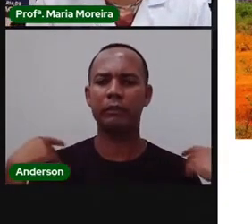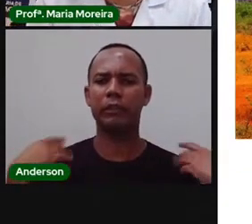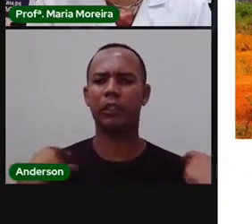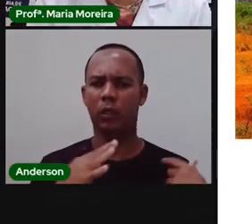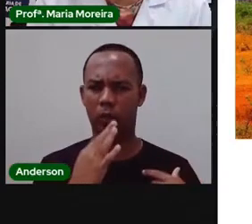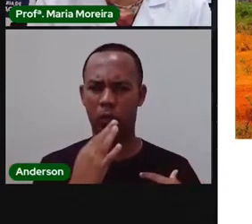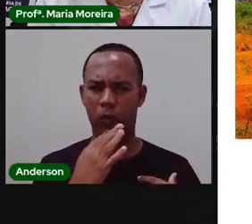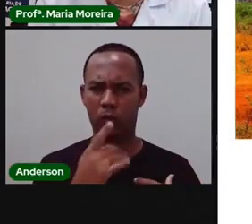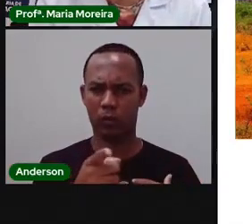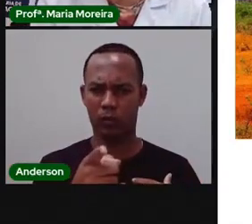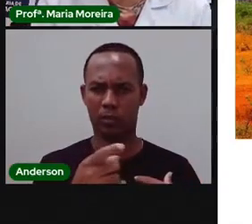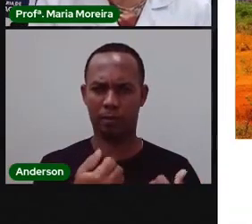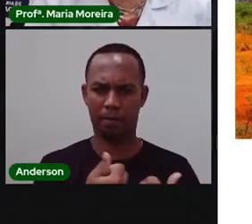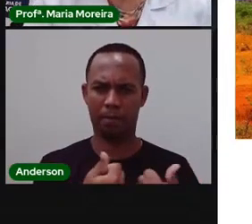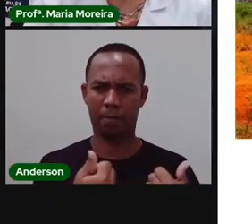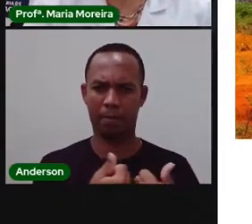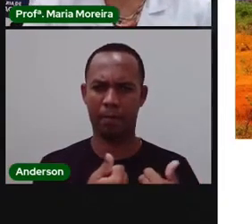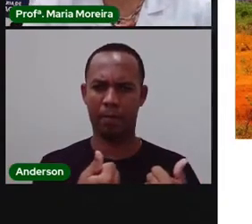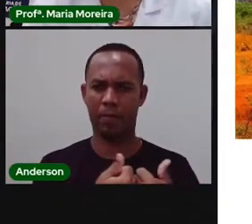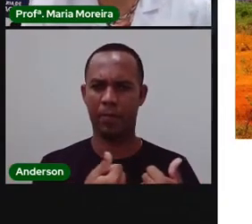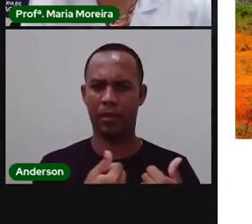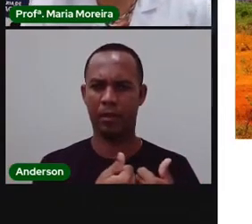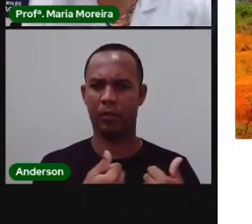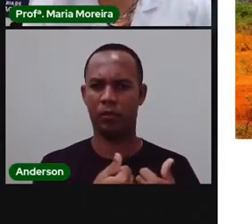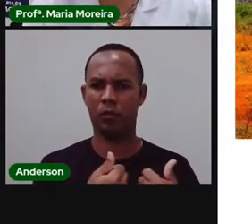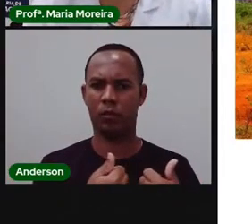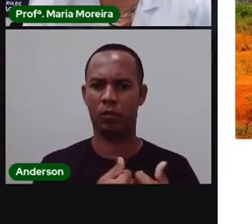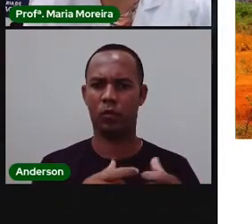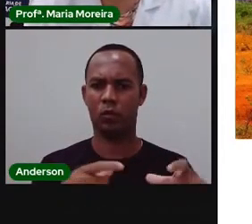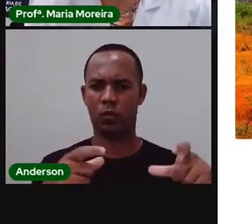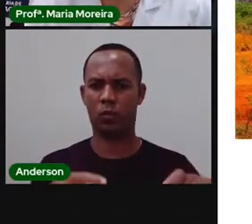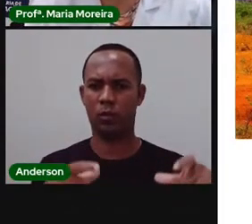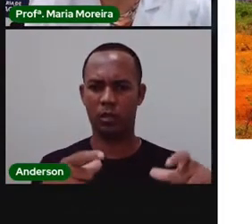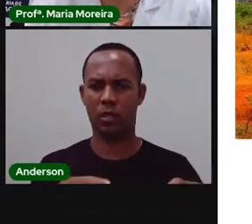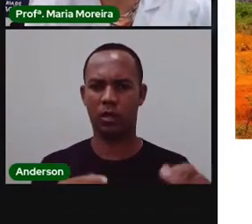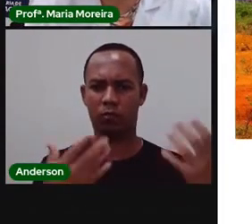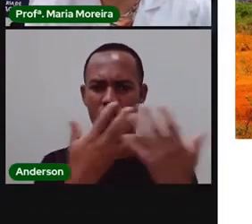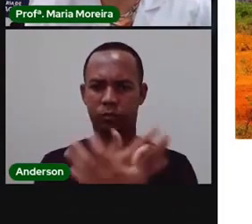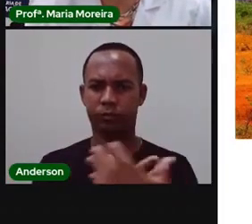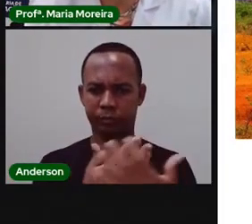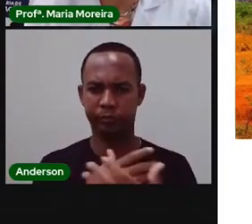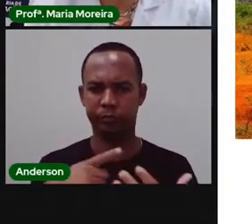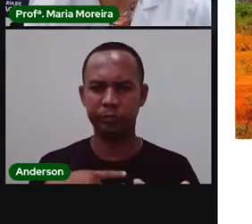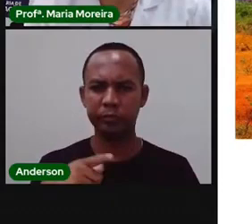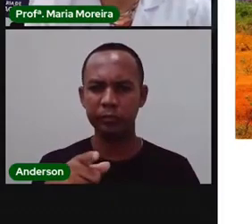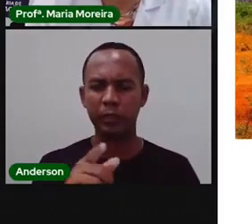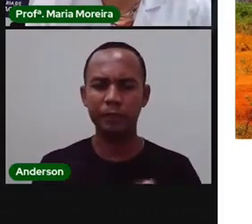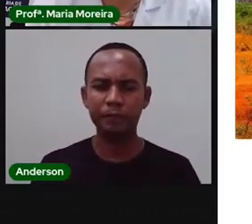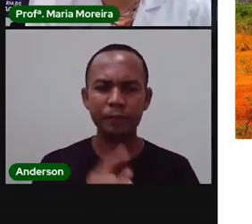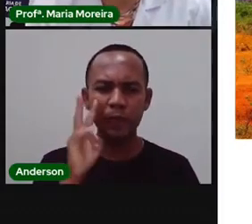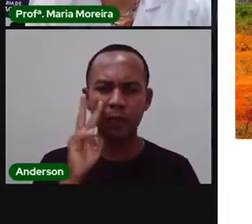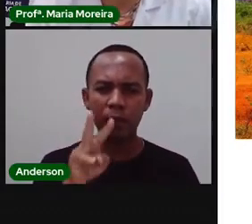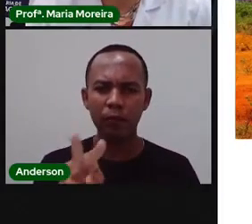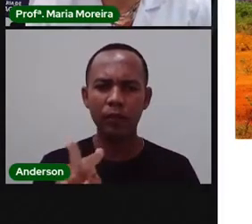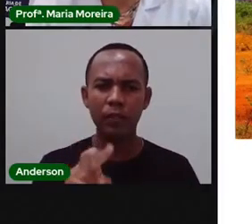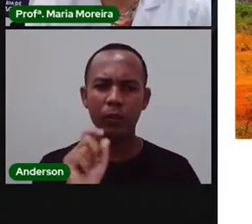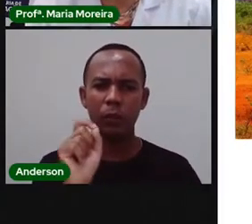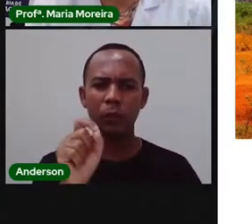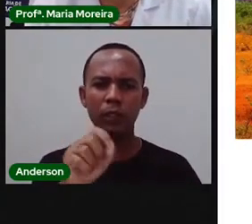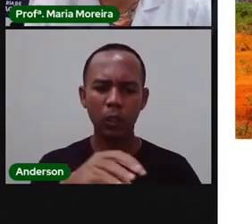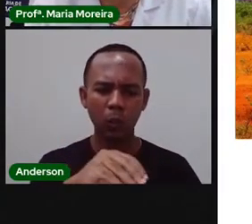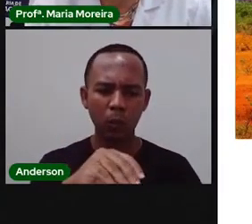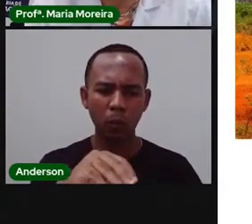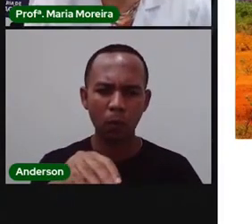ali próximo à Barauma. E qual a diferença entre essas duas imagens? Uma, se vocês olharem, o solo está bem